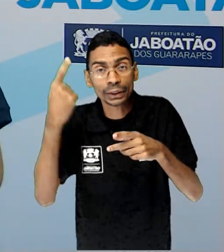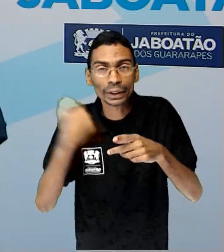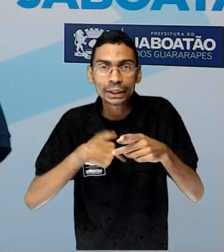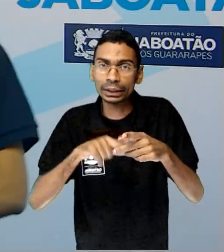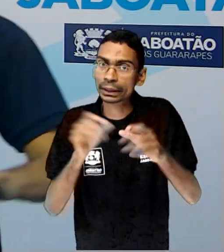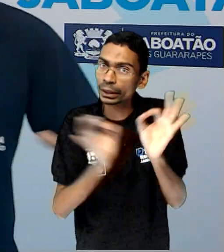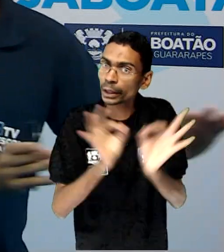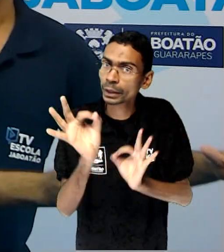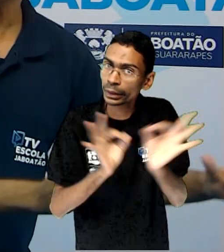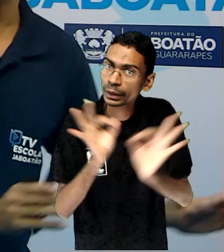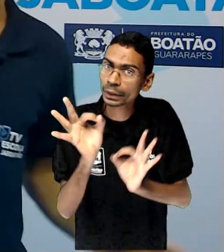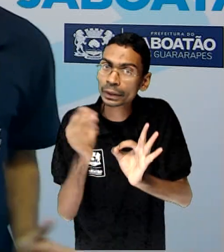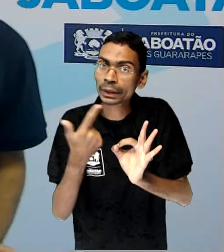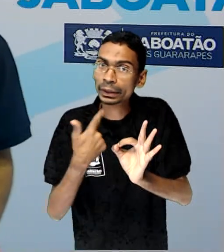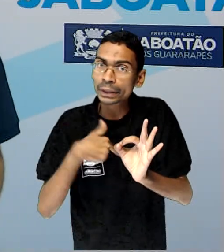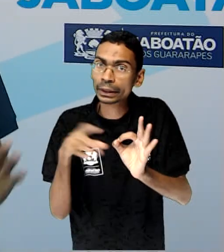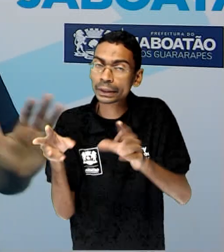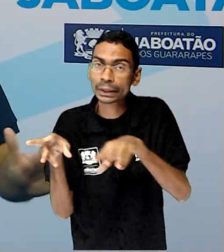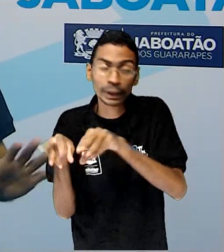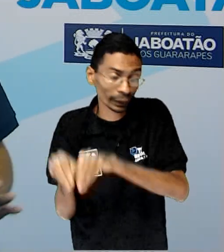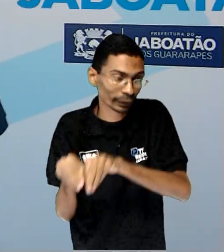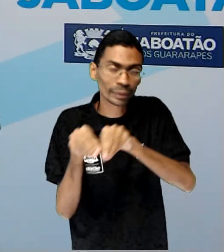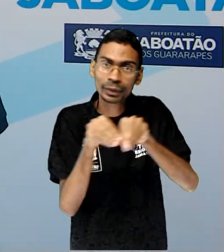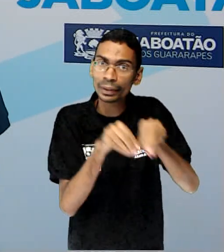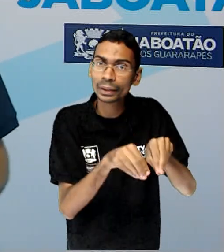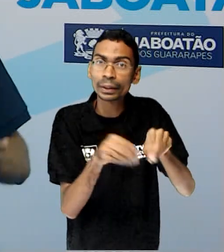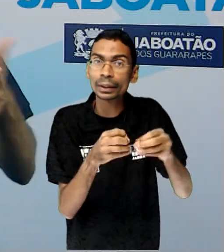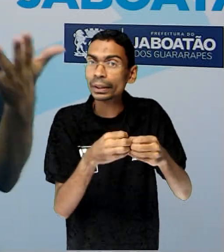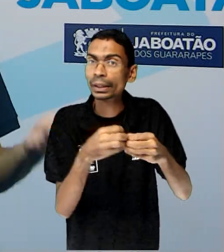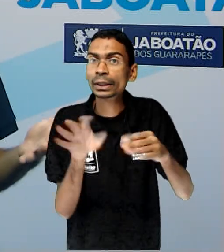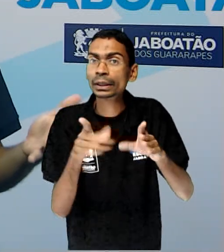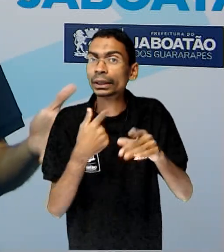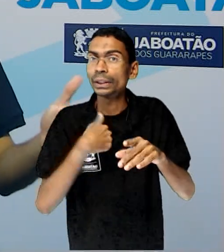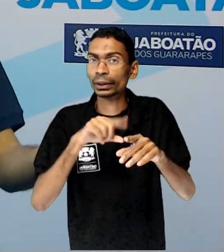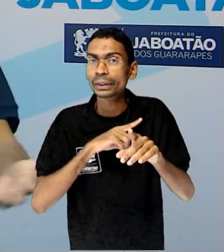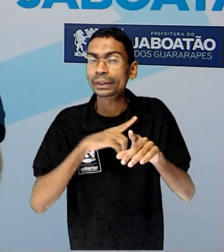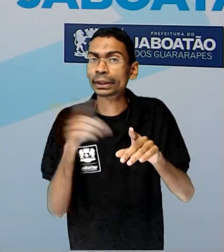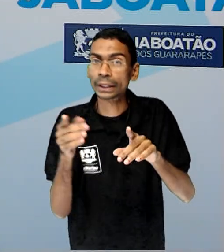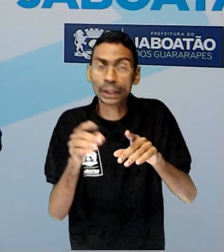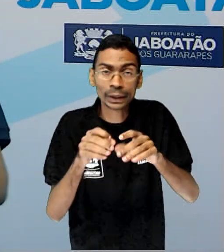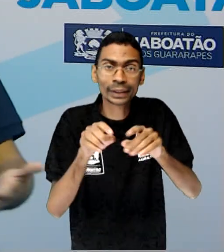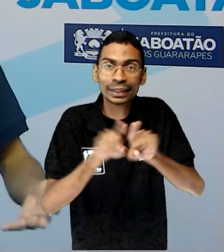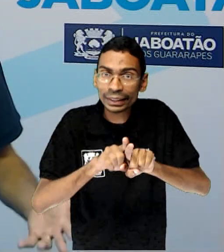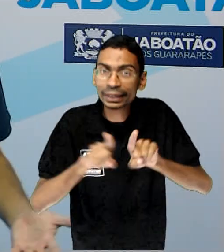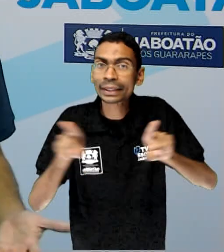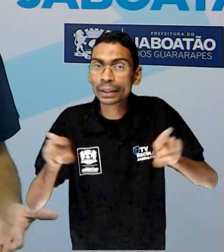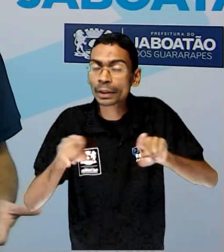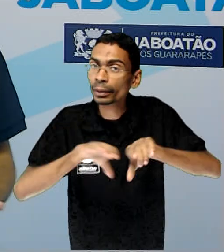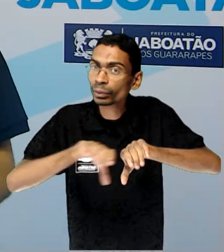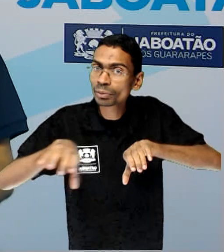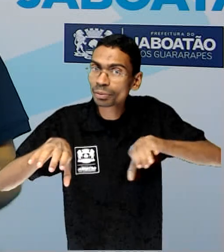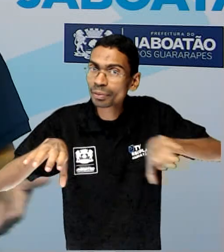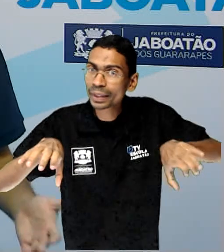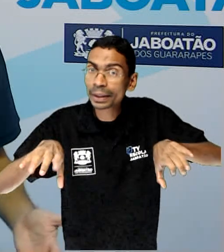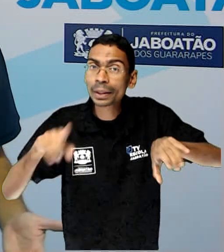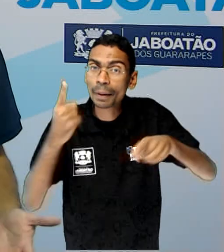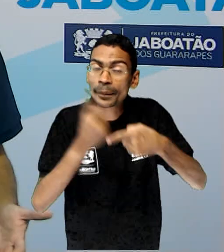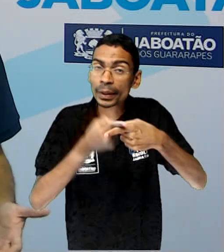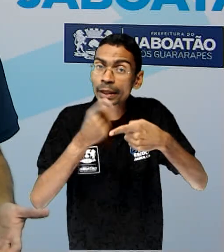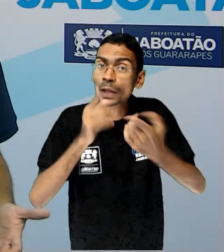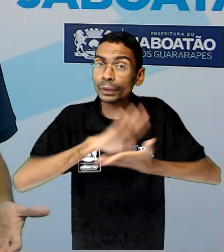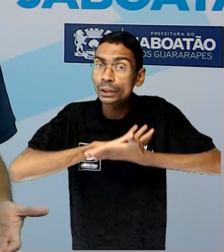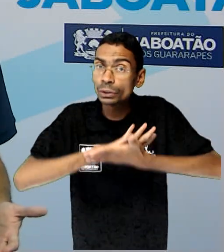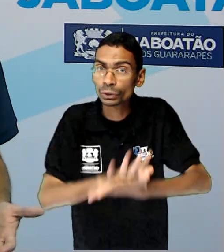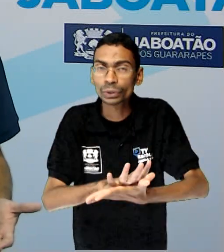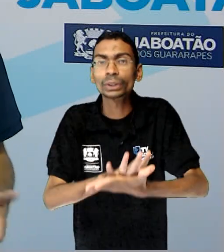distante da cana, da cana de açúcar. Porque senão, vai destruir tudo ali, vai destruir a cana de açúcar,